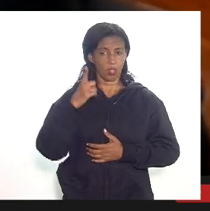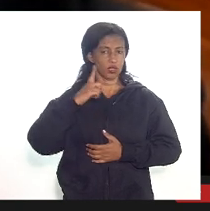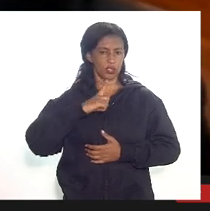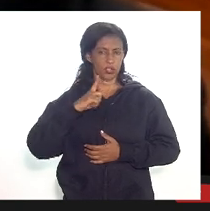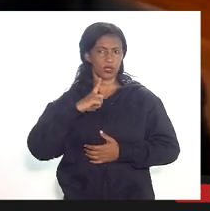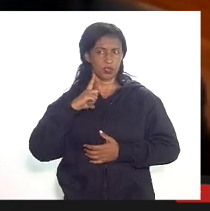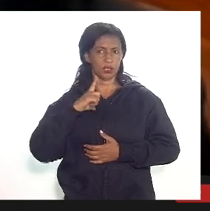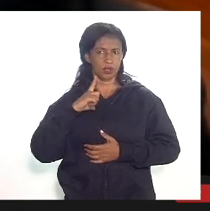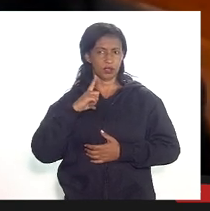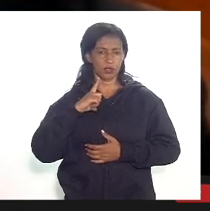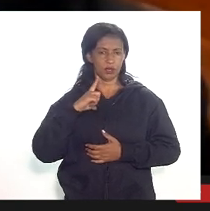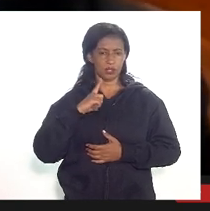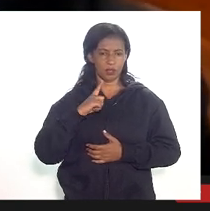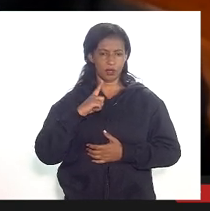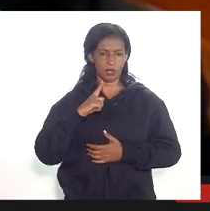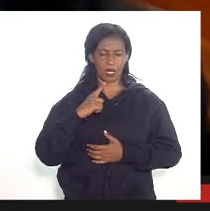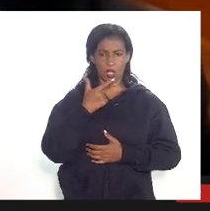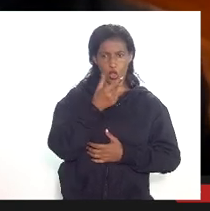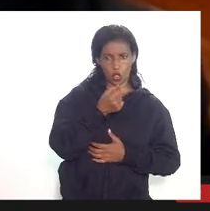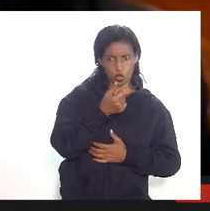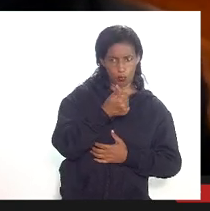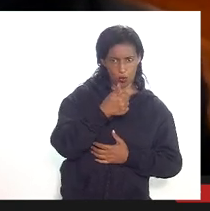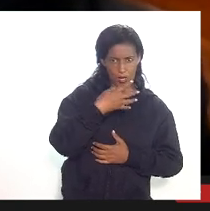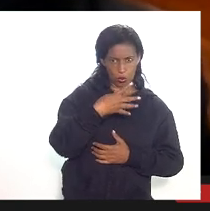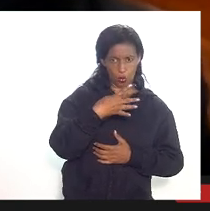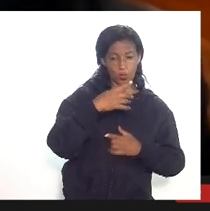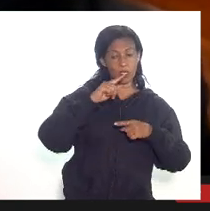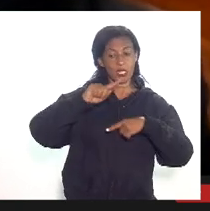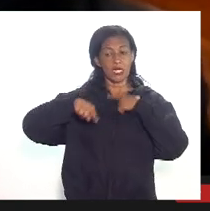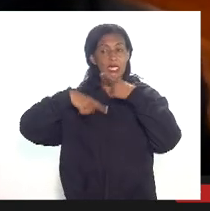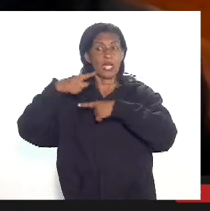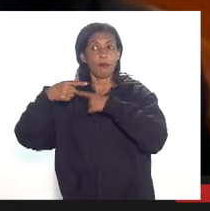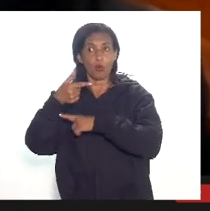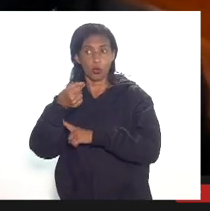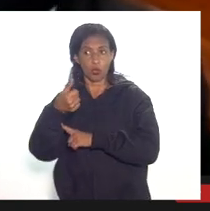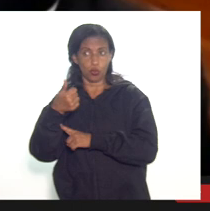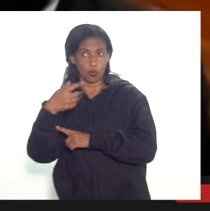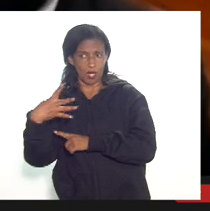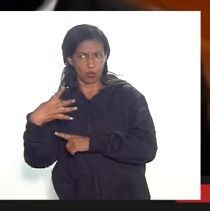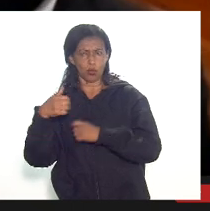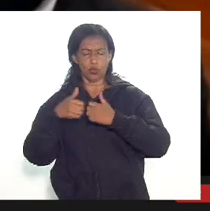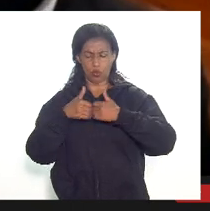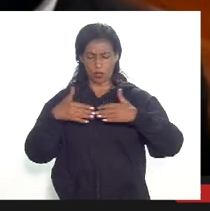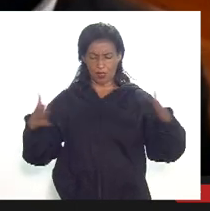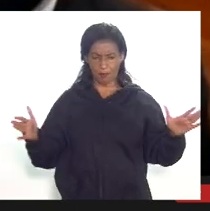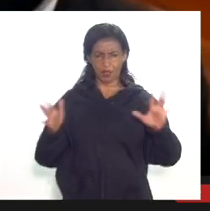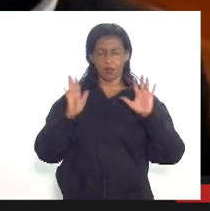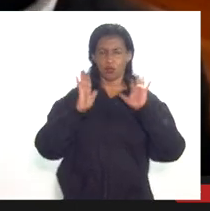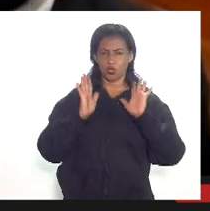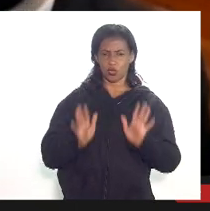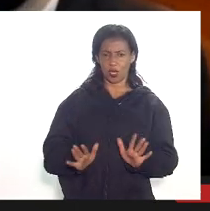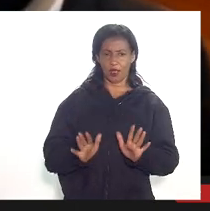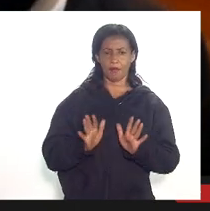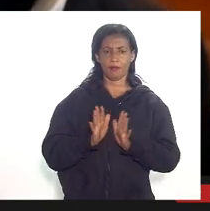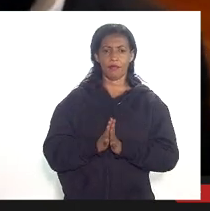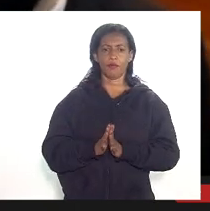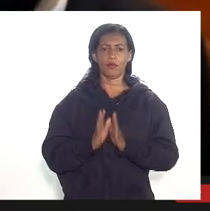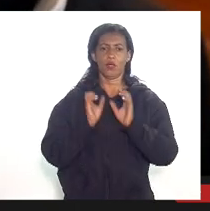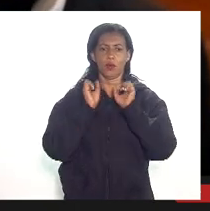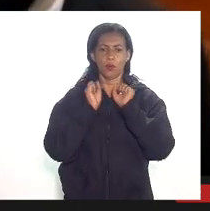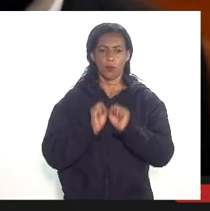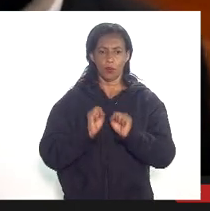2014 e depois de 2014 nós abrimos as auditorias depois de 2014 podemos